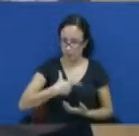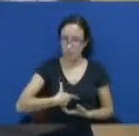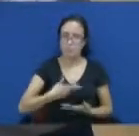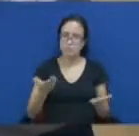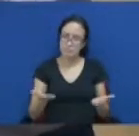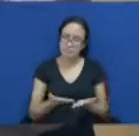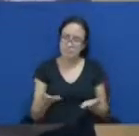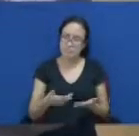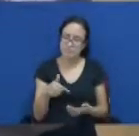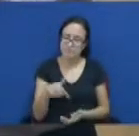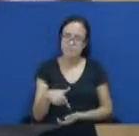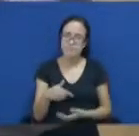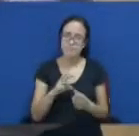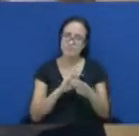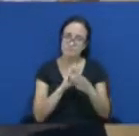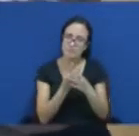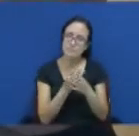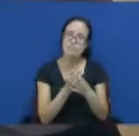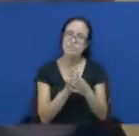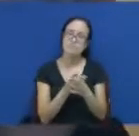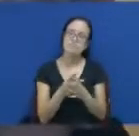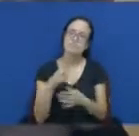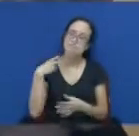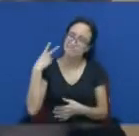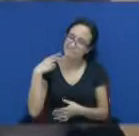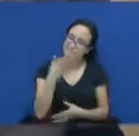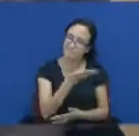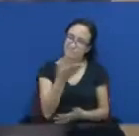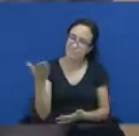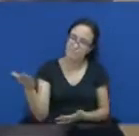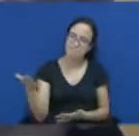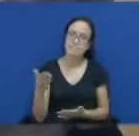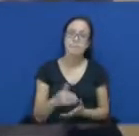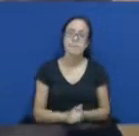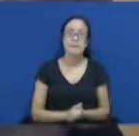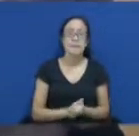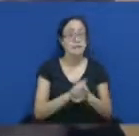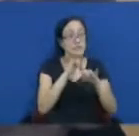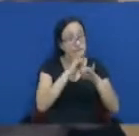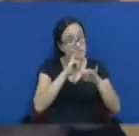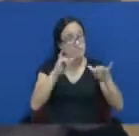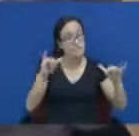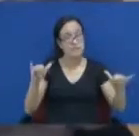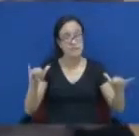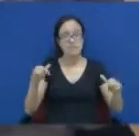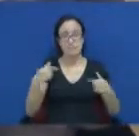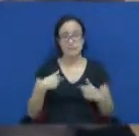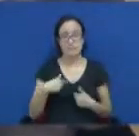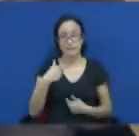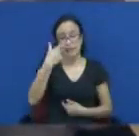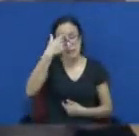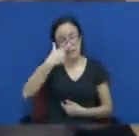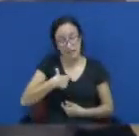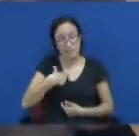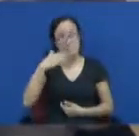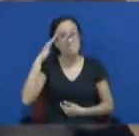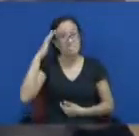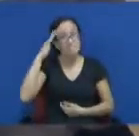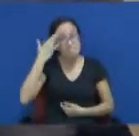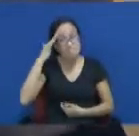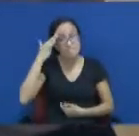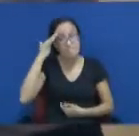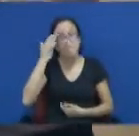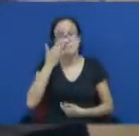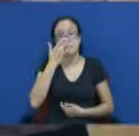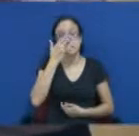presidente, nobres vereadores e vereadoras, para dizer que, no meu entendimento, chegou a